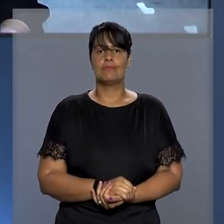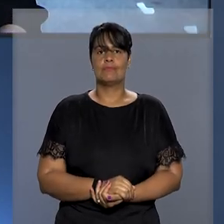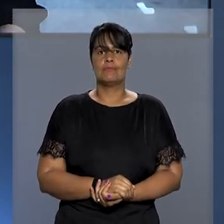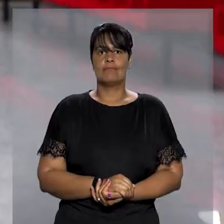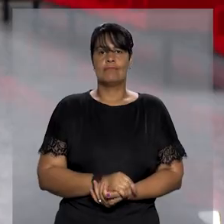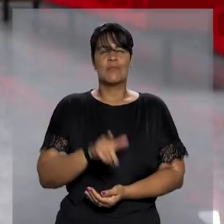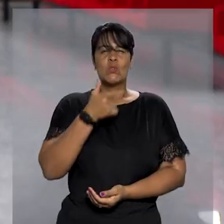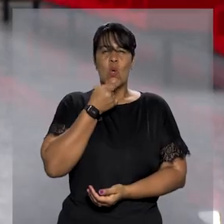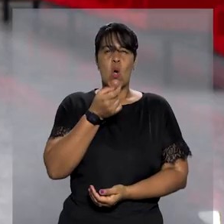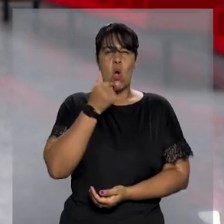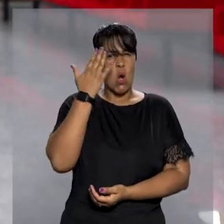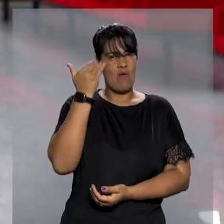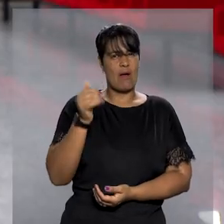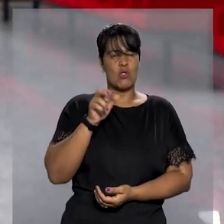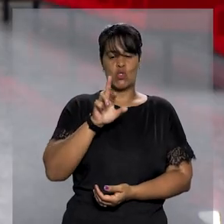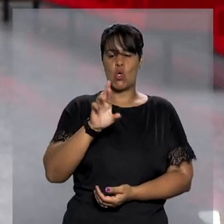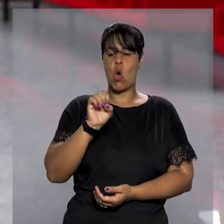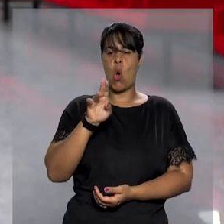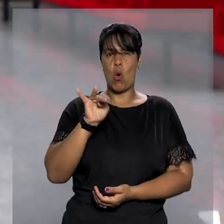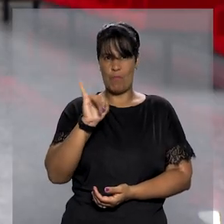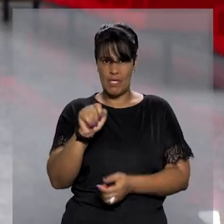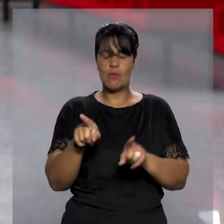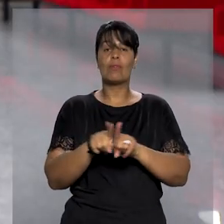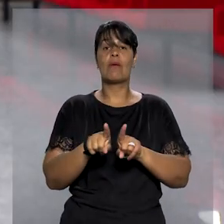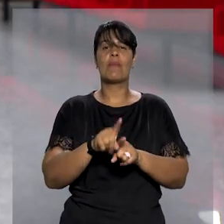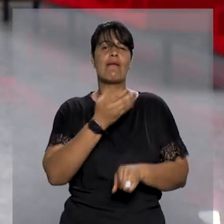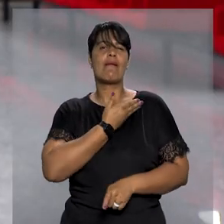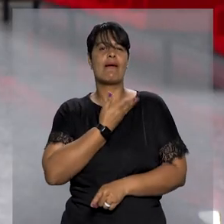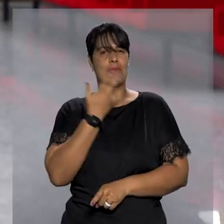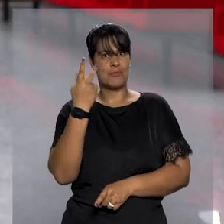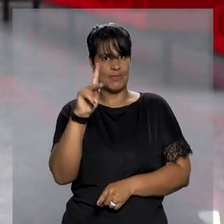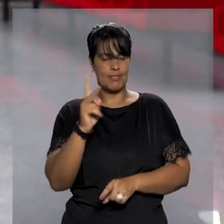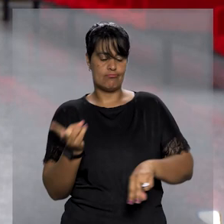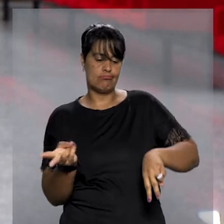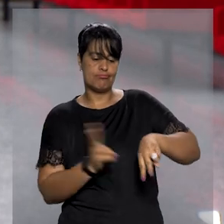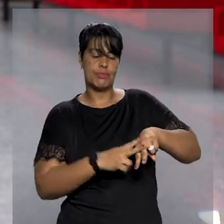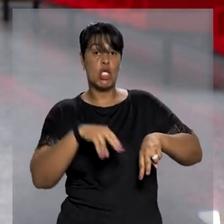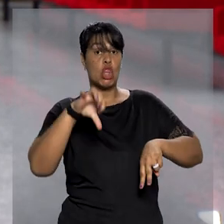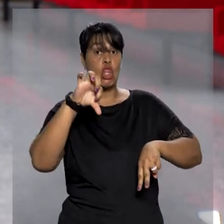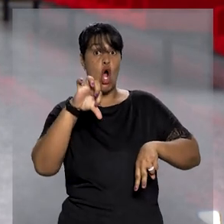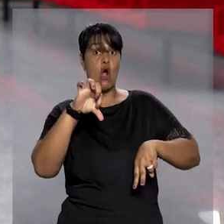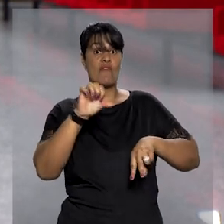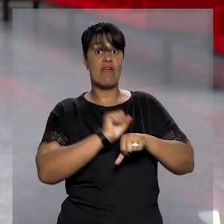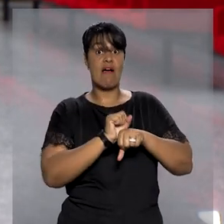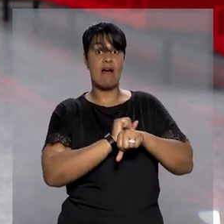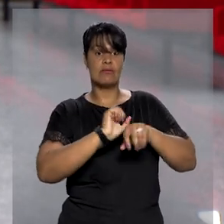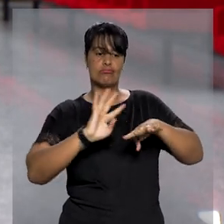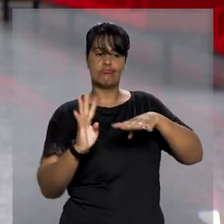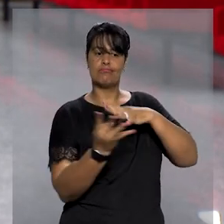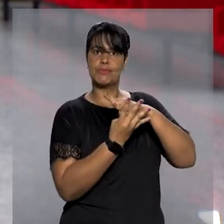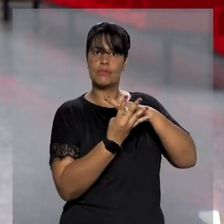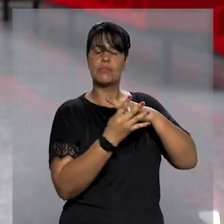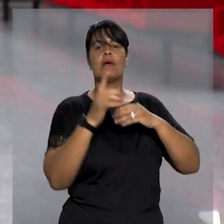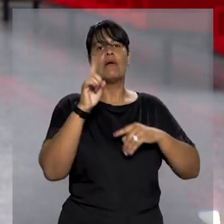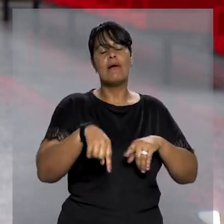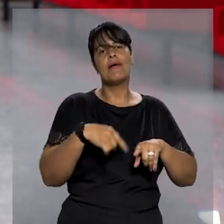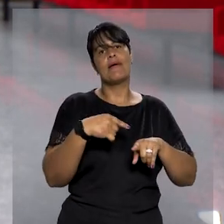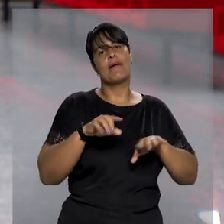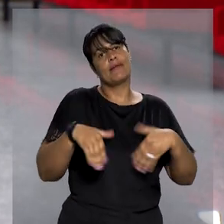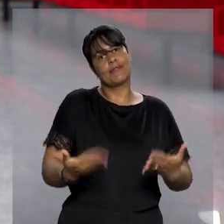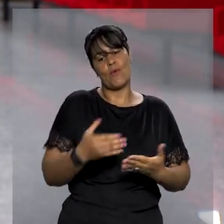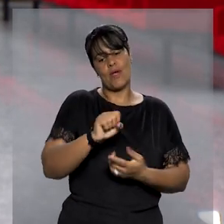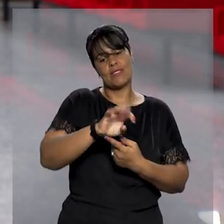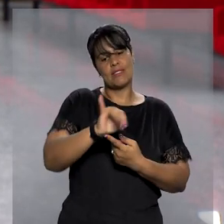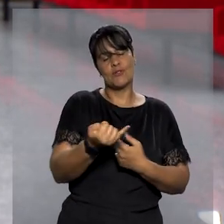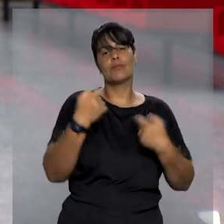Tanto o jogador Robinho como o amigo dele, Ricardo Falco, foram condenados a nove anos de reclusão pelo mesmo crime e a homologação do